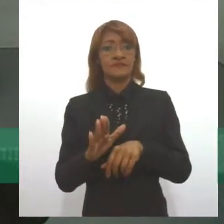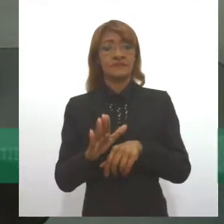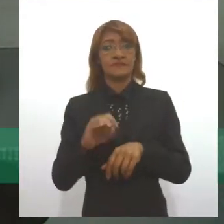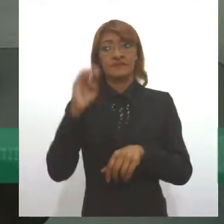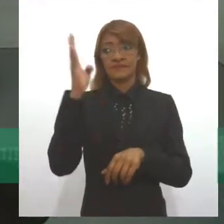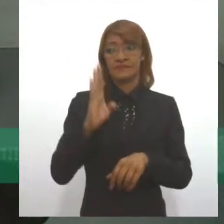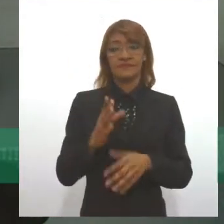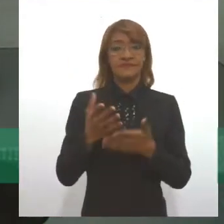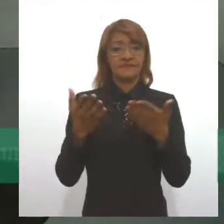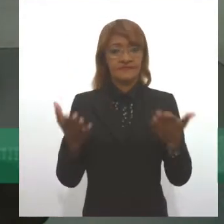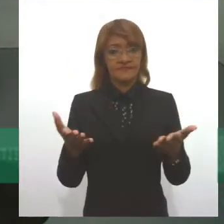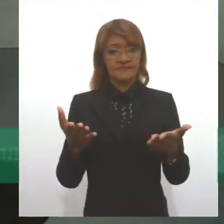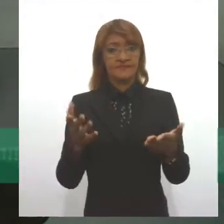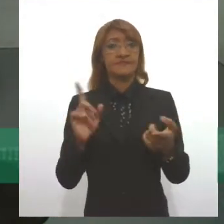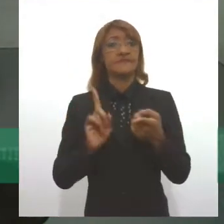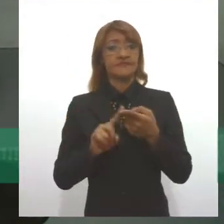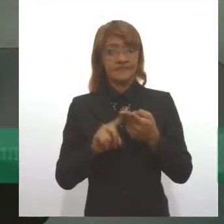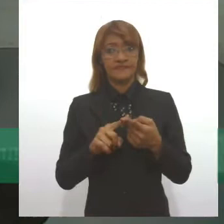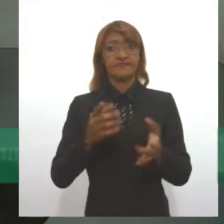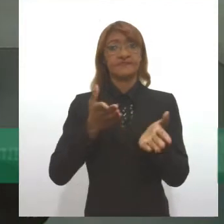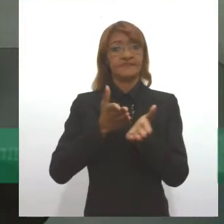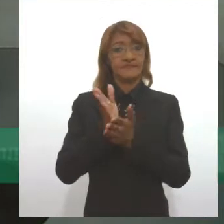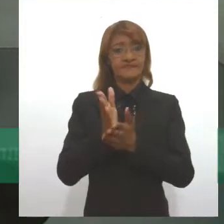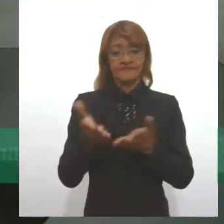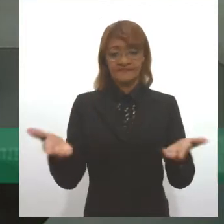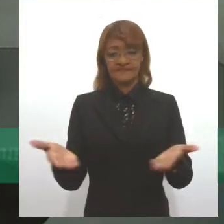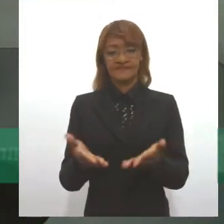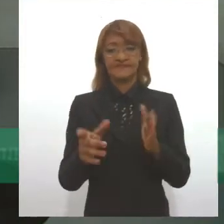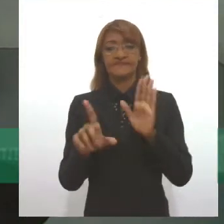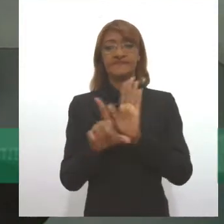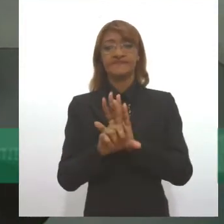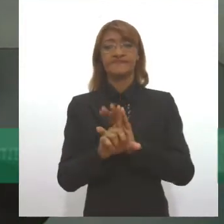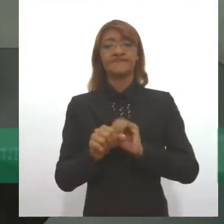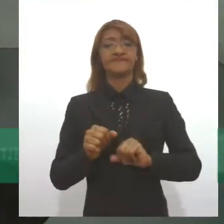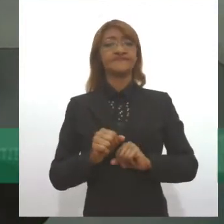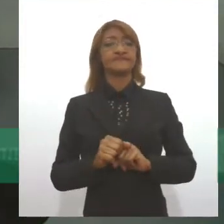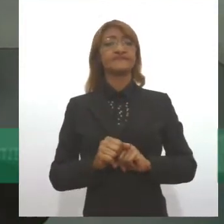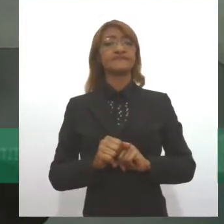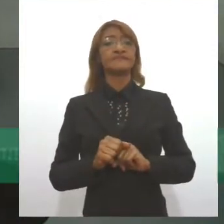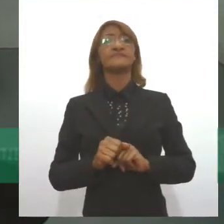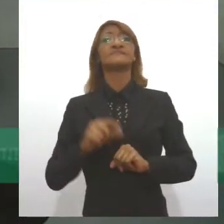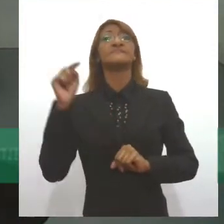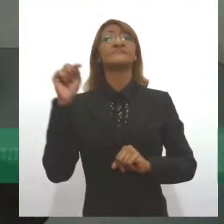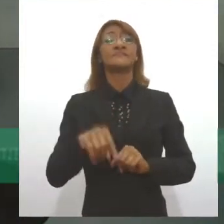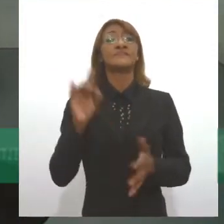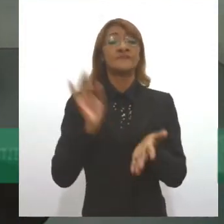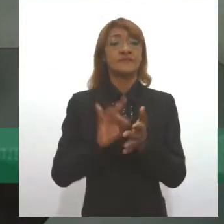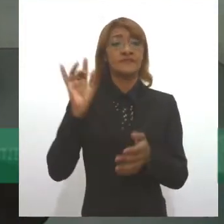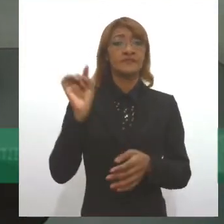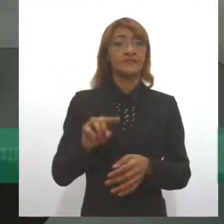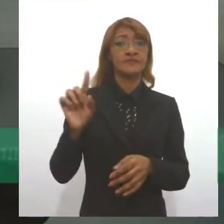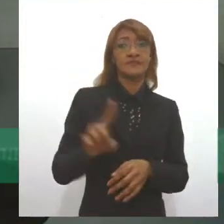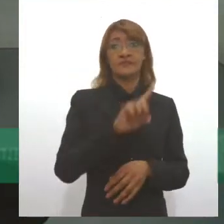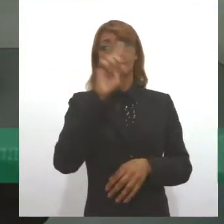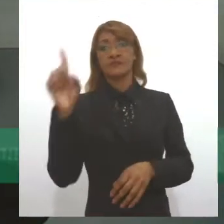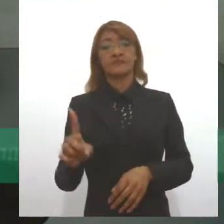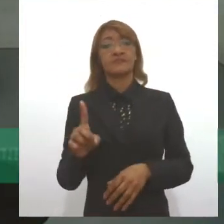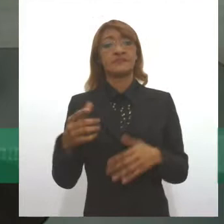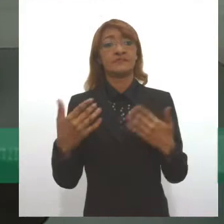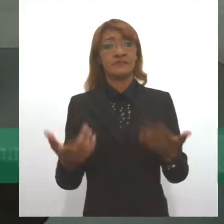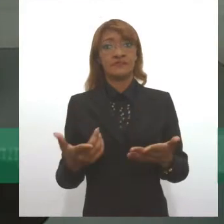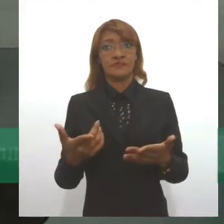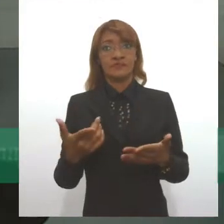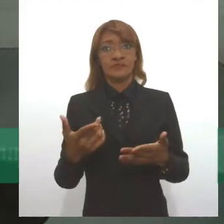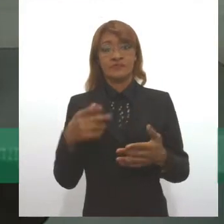propusemos, e foi aprovado, e hoje é lei, que essa data integra o calendário oficial de eventos do estado. Ou seja, o estado de